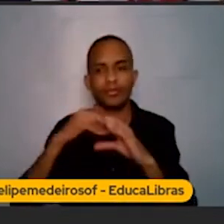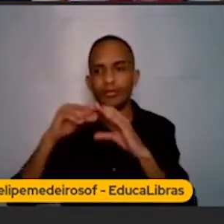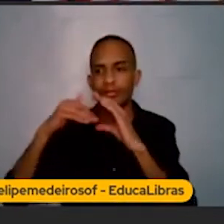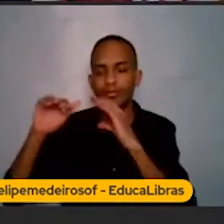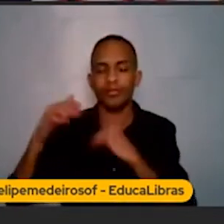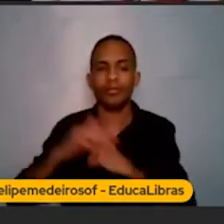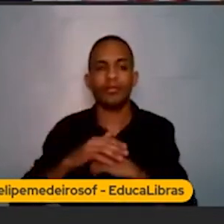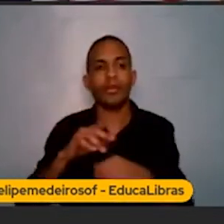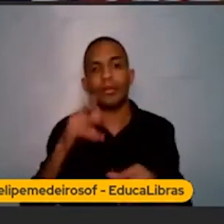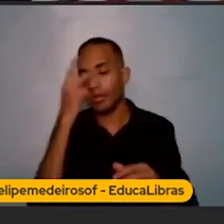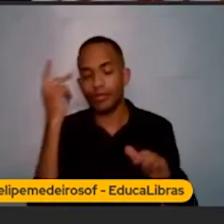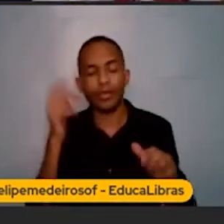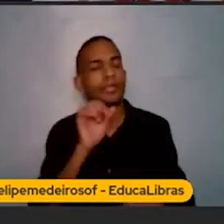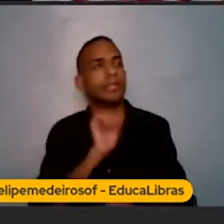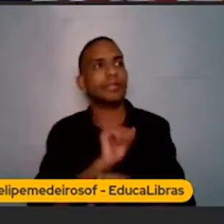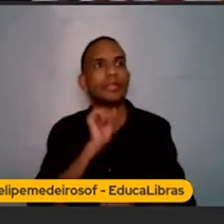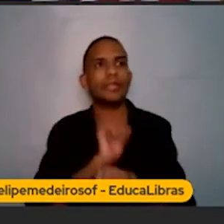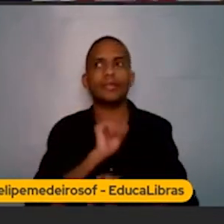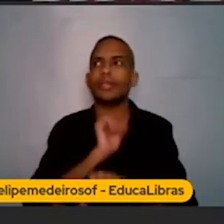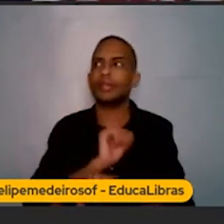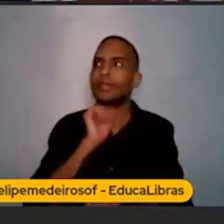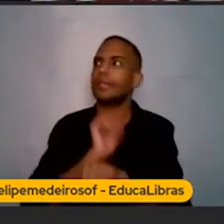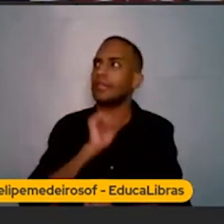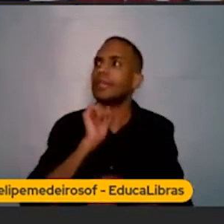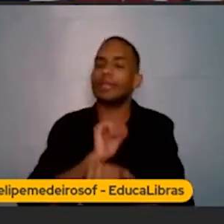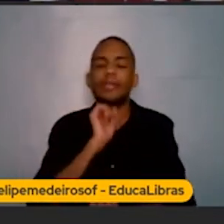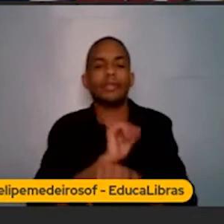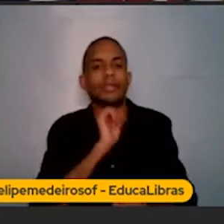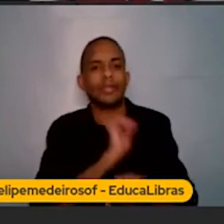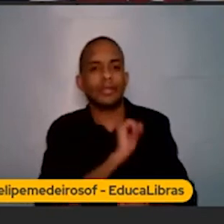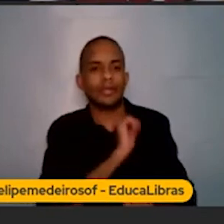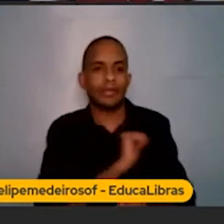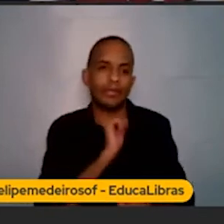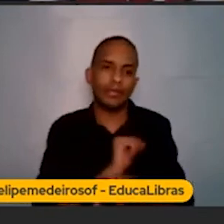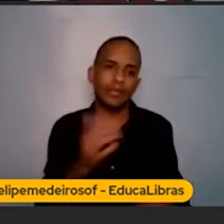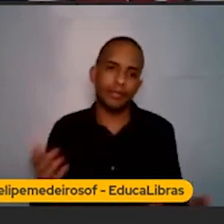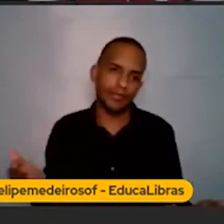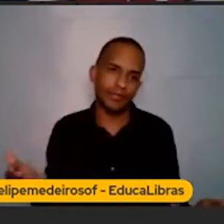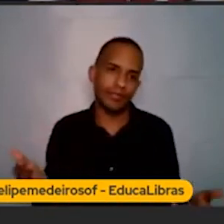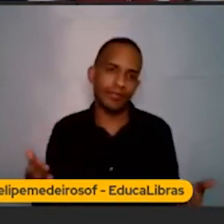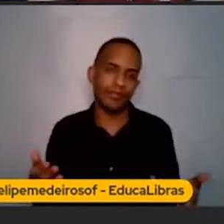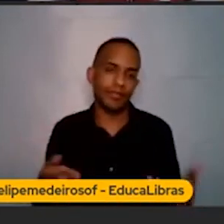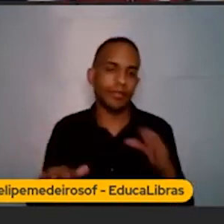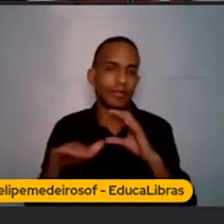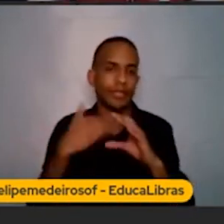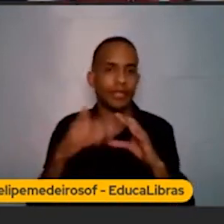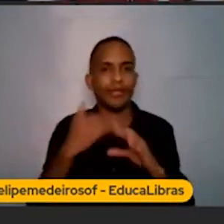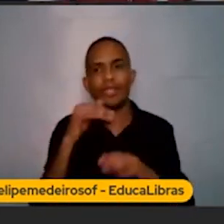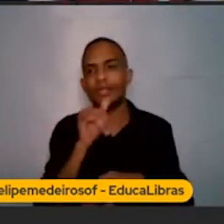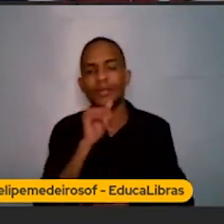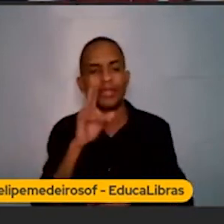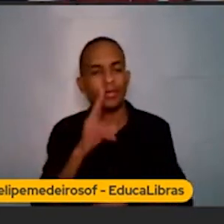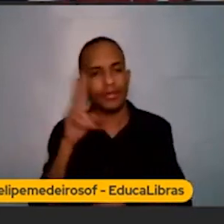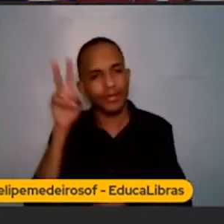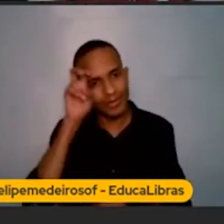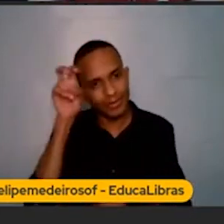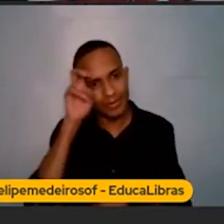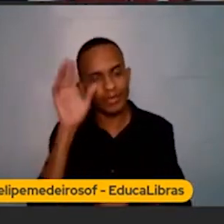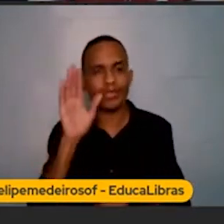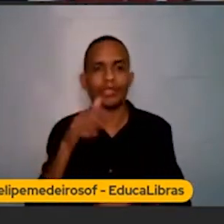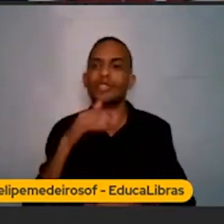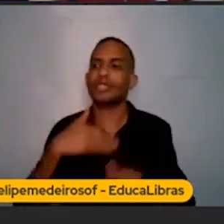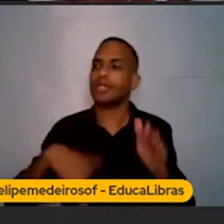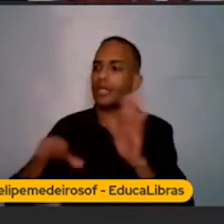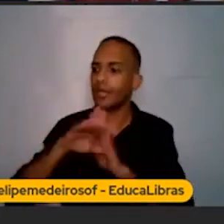ficando ali, fica na esperança. Então, eu era inscrita numa newsletter que eles mandavam e-mail toda quinta-feira. Então, eu chegava no